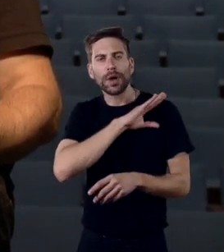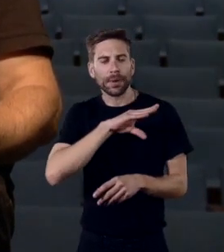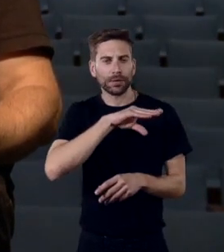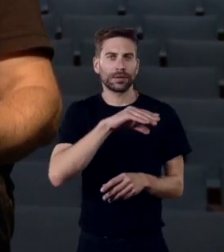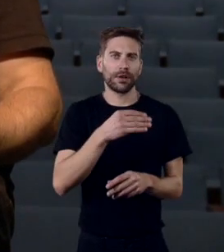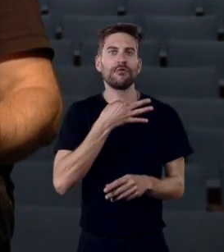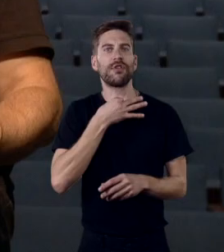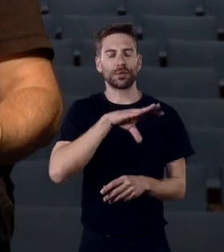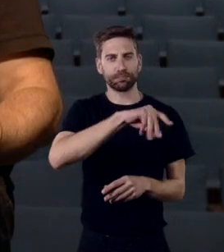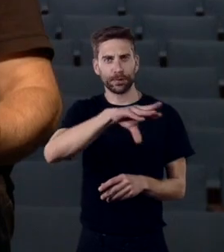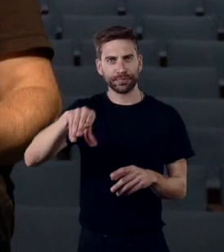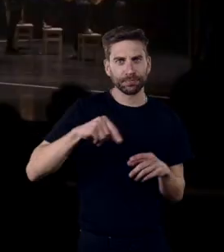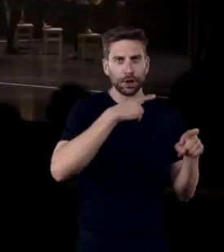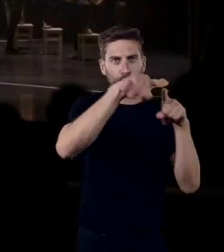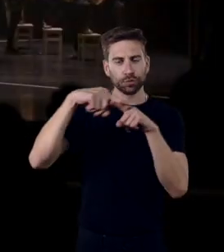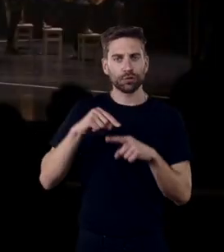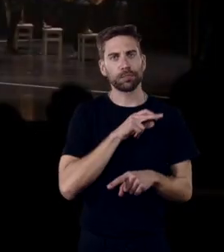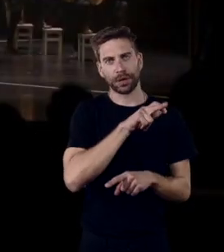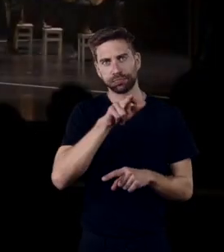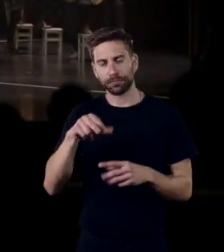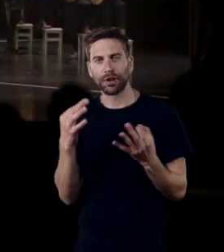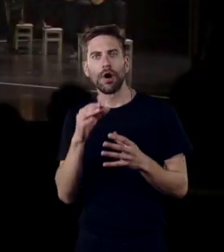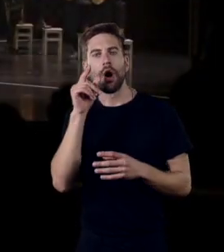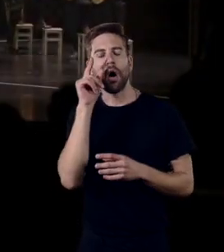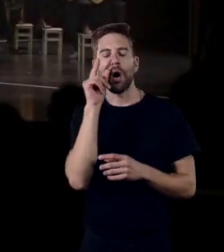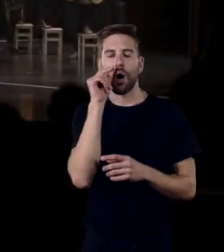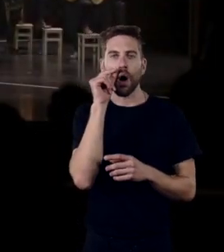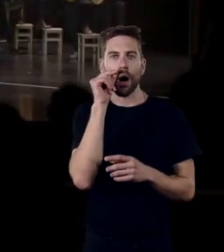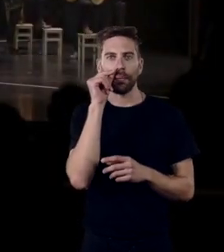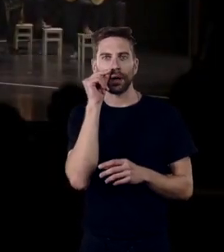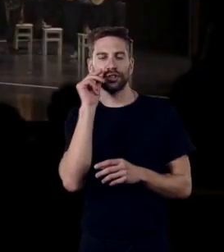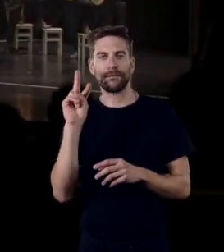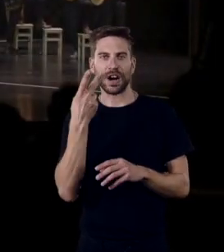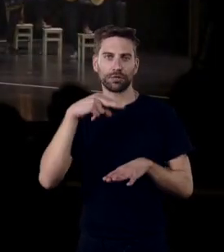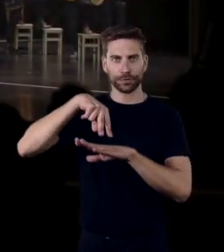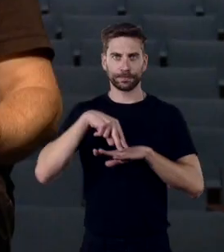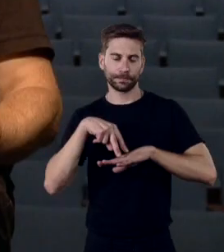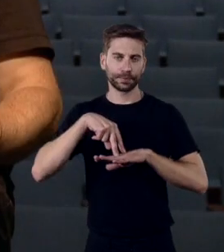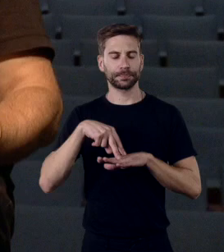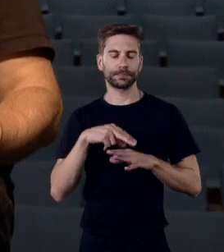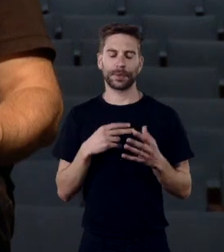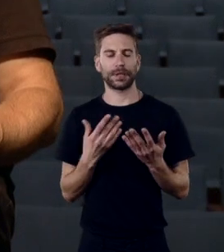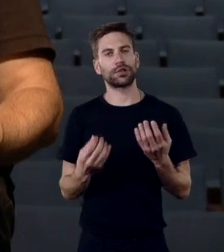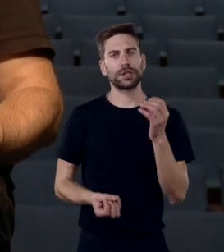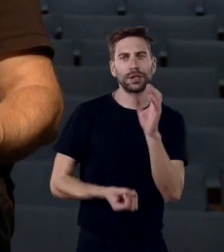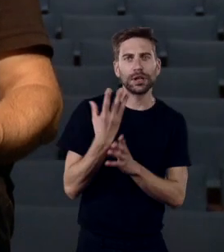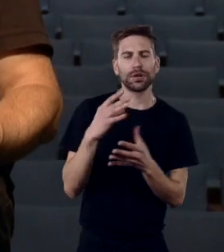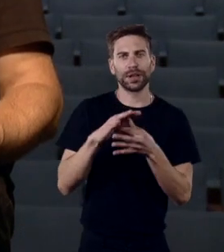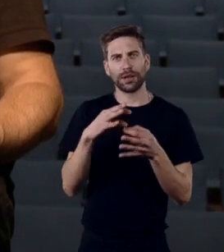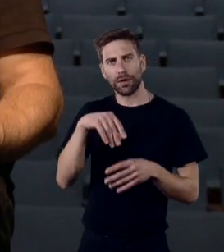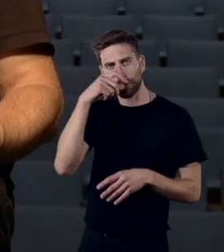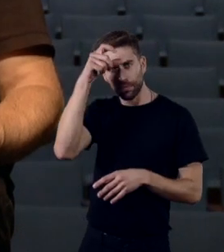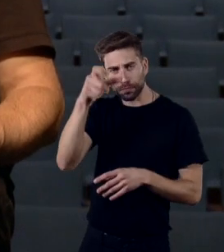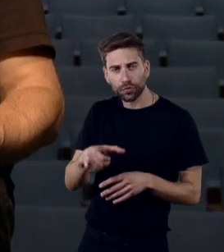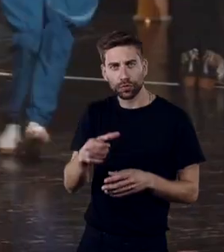de dois coreógrafos, Jonas Lander, que investigaram e criaram em torno da ideia de um corpo que